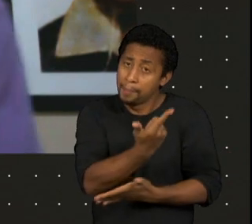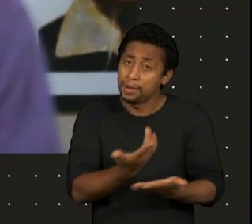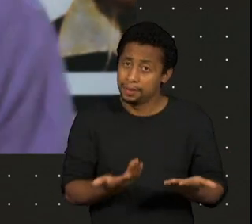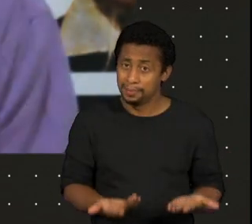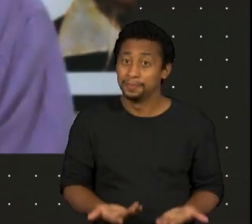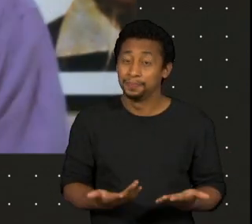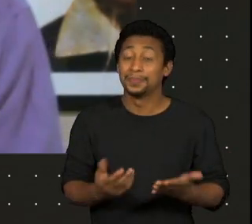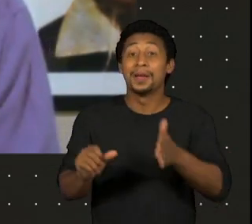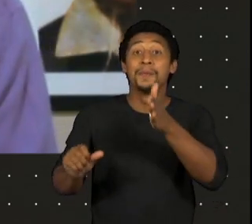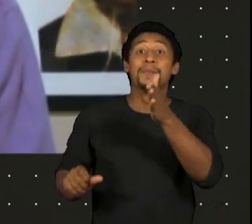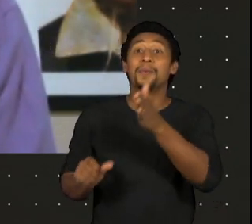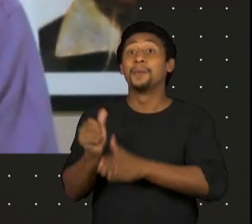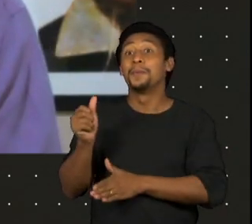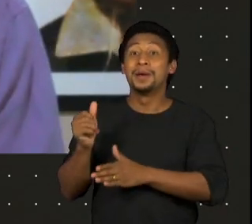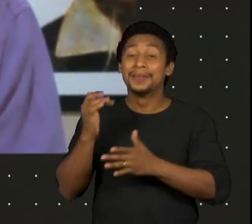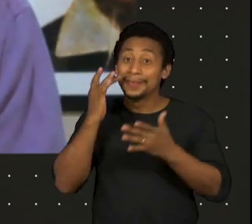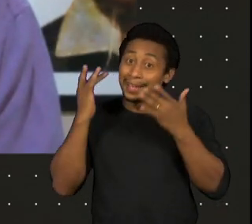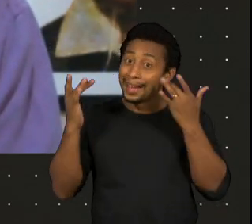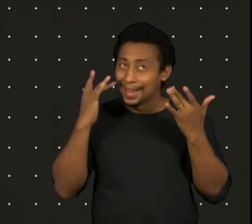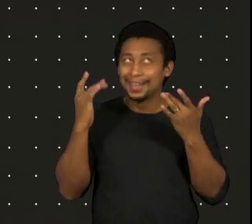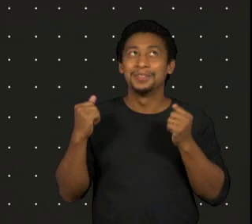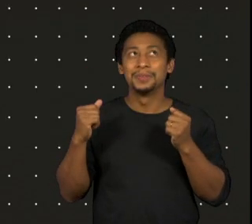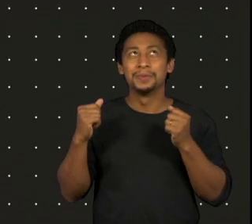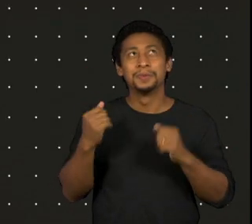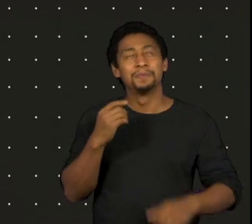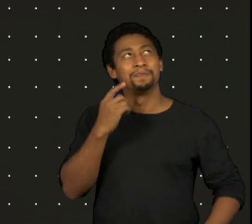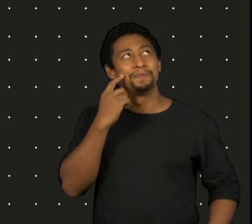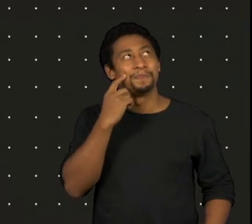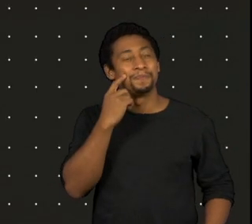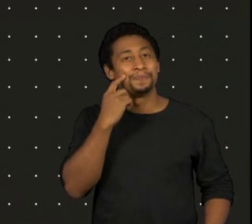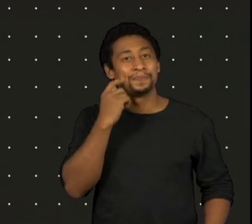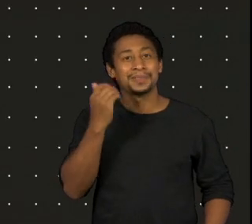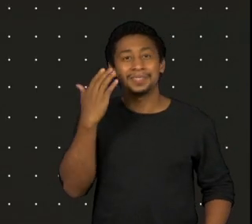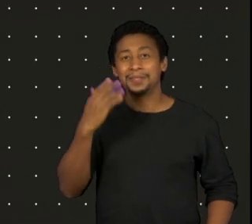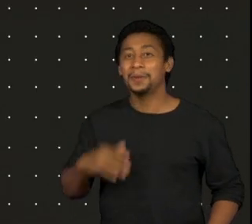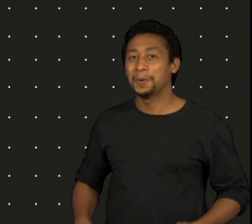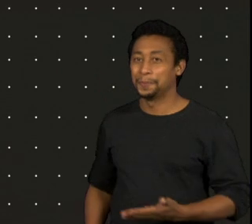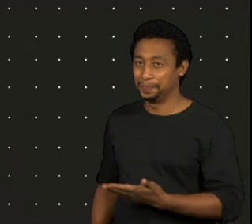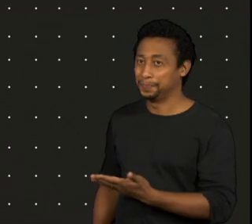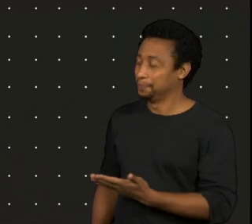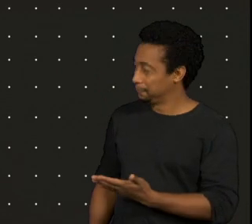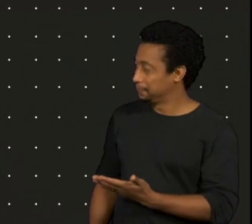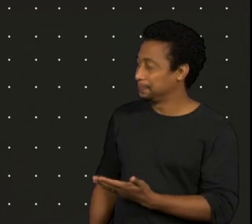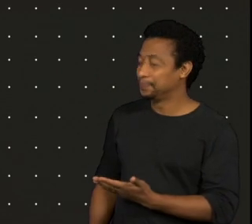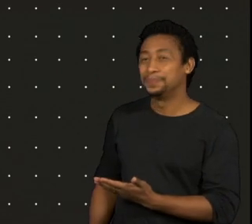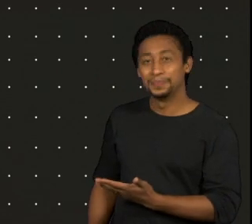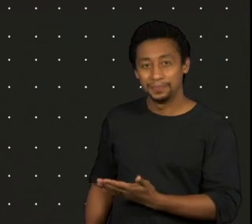meus irmãos, que foi logo em 64, que foi o Arena Conta Zumbi, né?